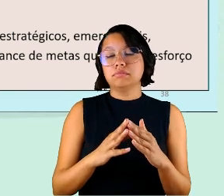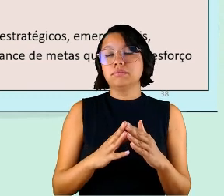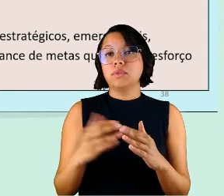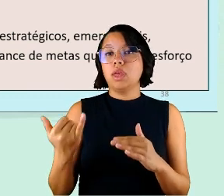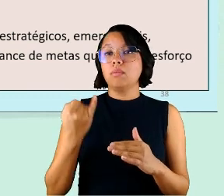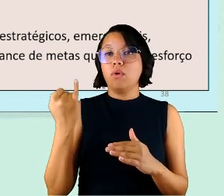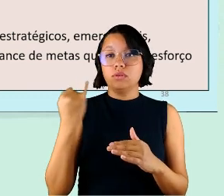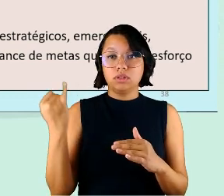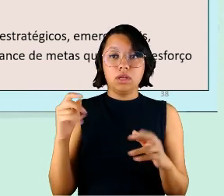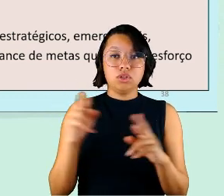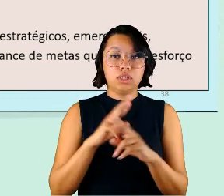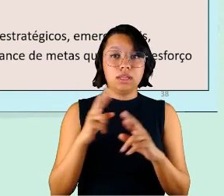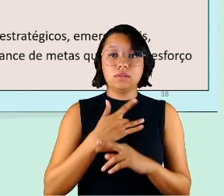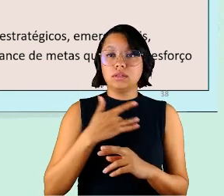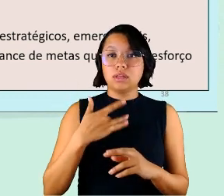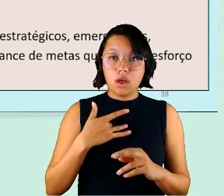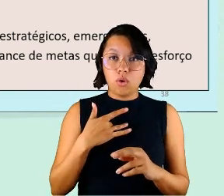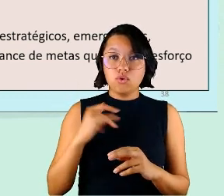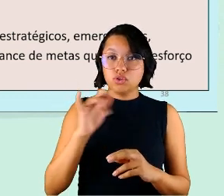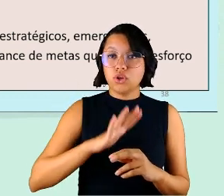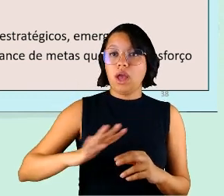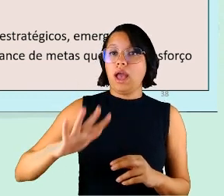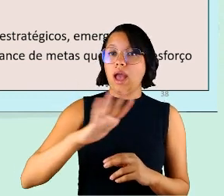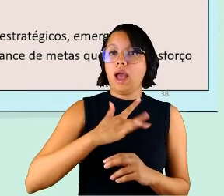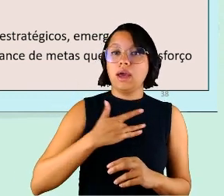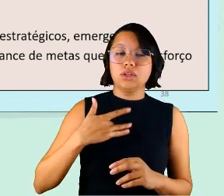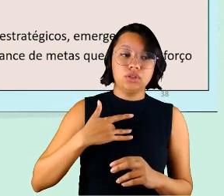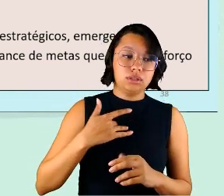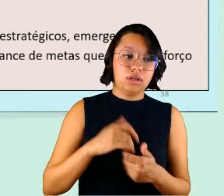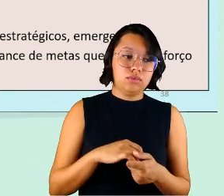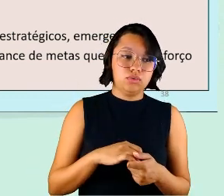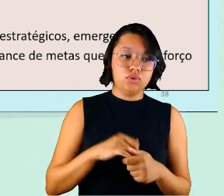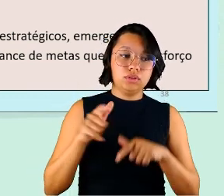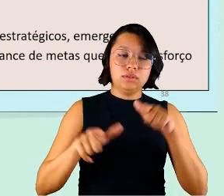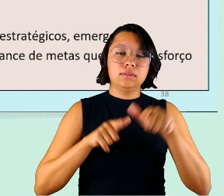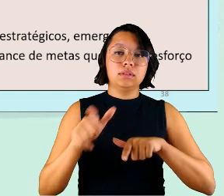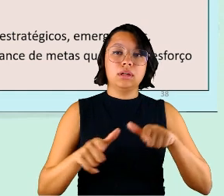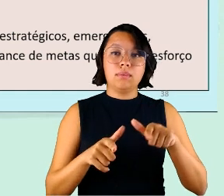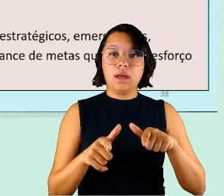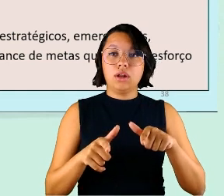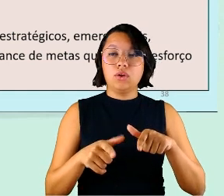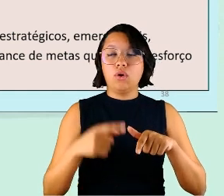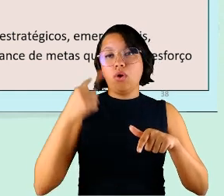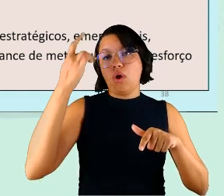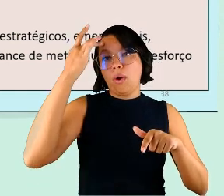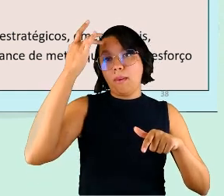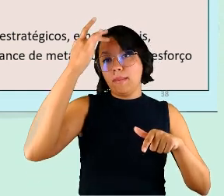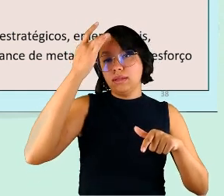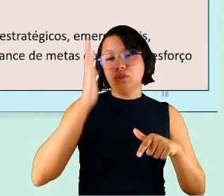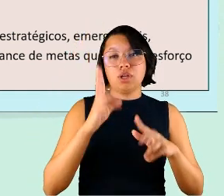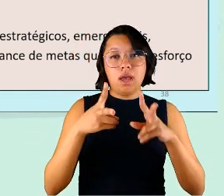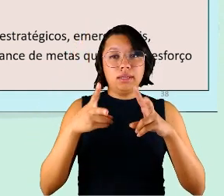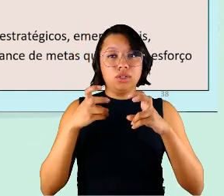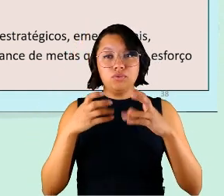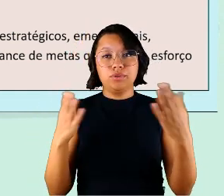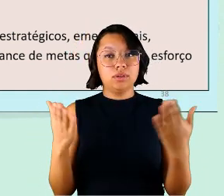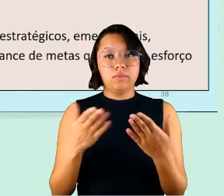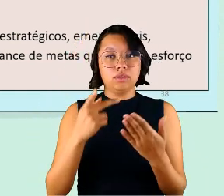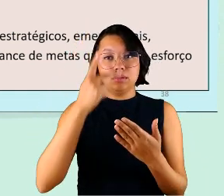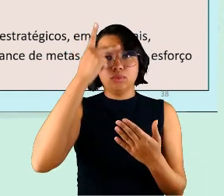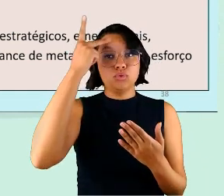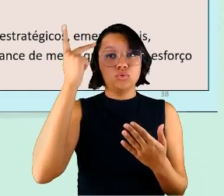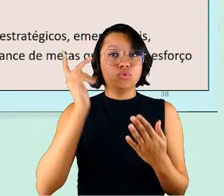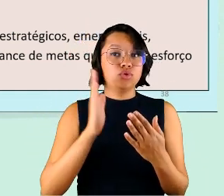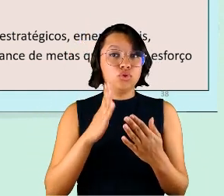em alguns tribunais a área de saúde atuou na área de saúde mental já identificando essas pessoas